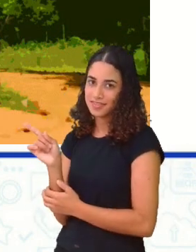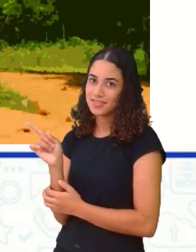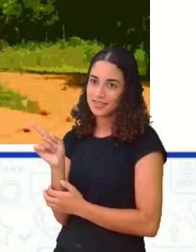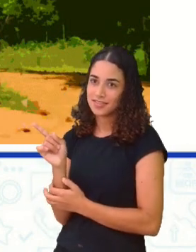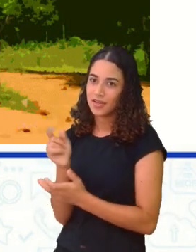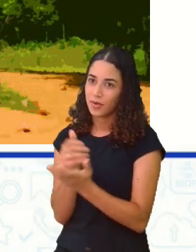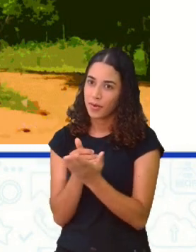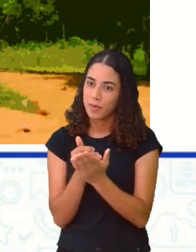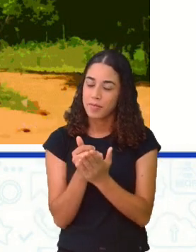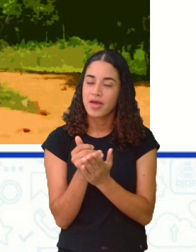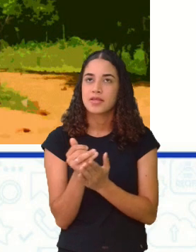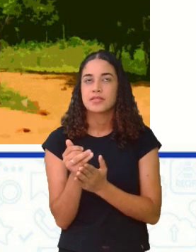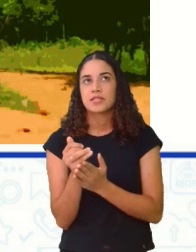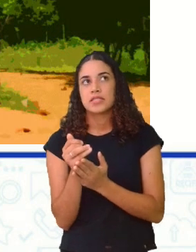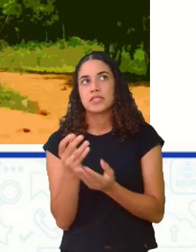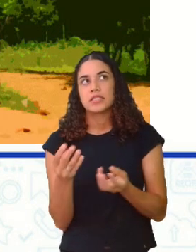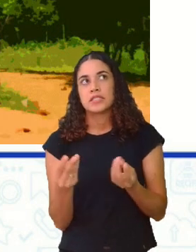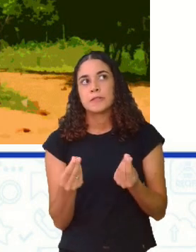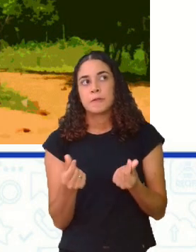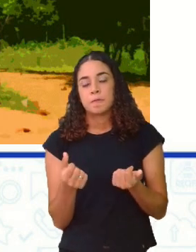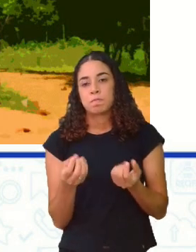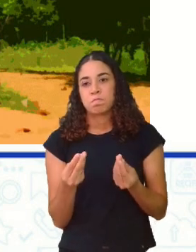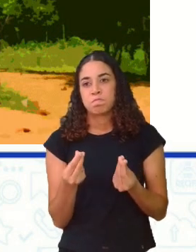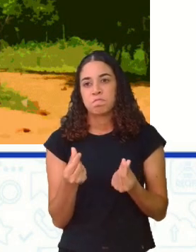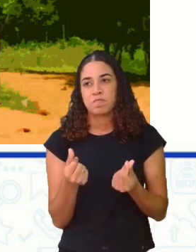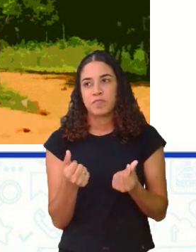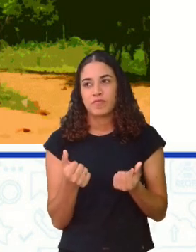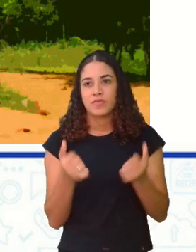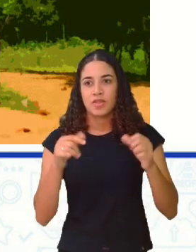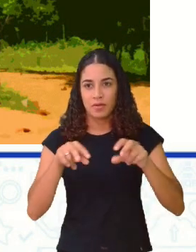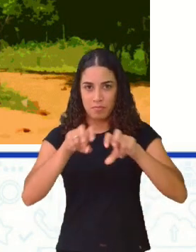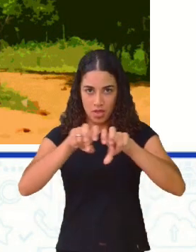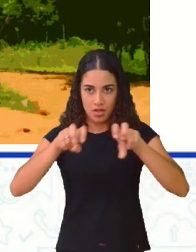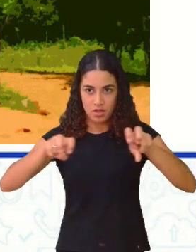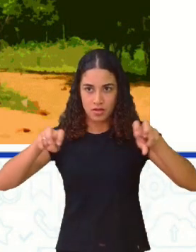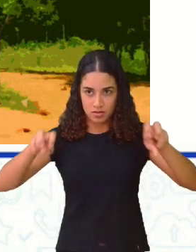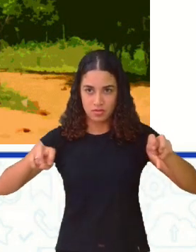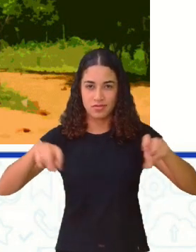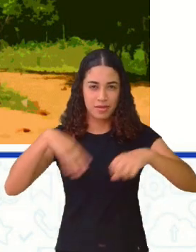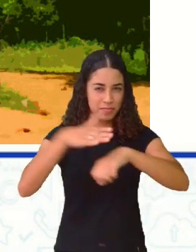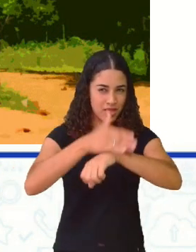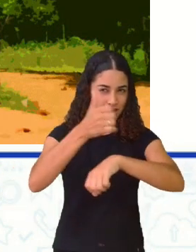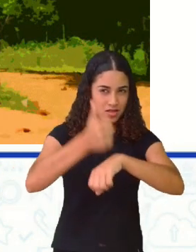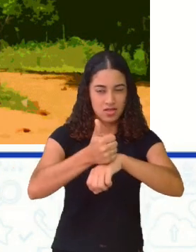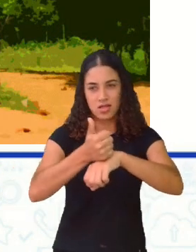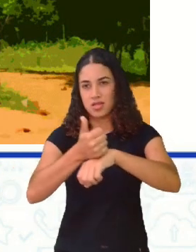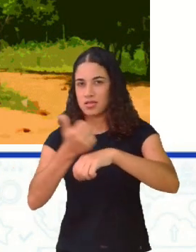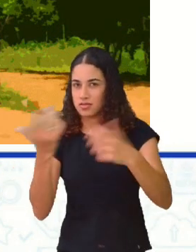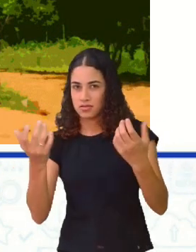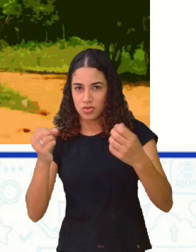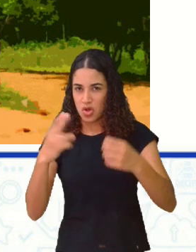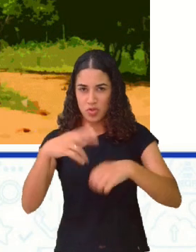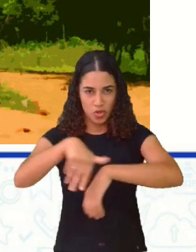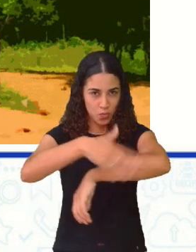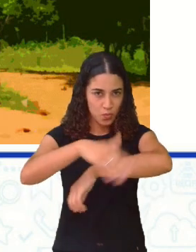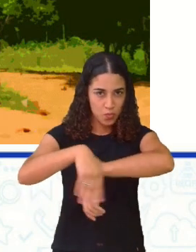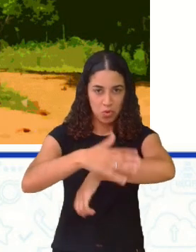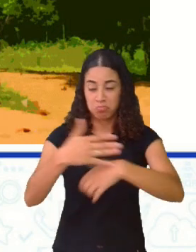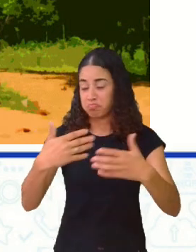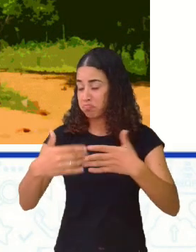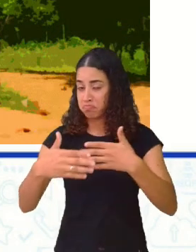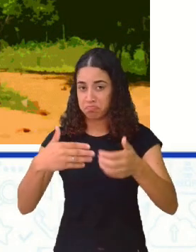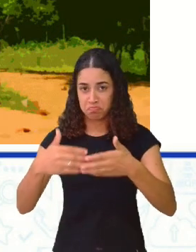o banco na praça, se for numa praça ou no meio da rua.